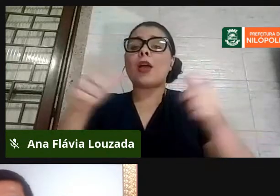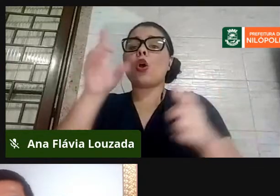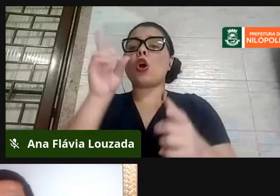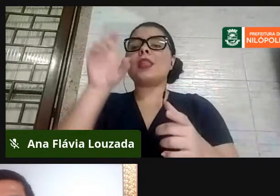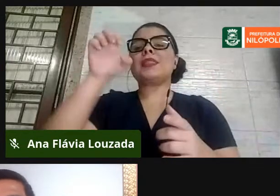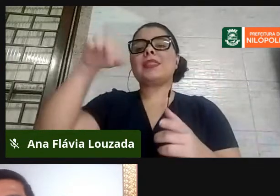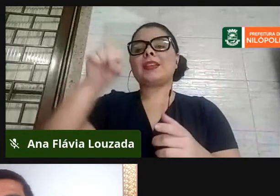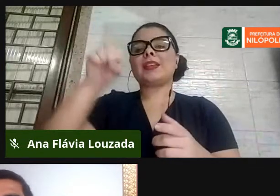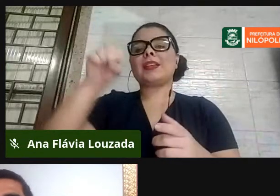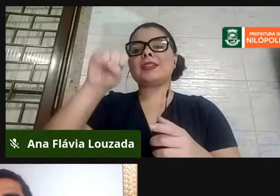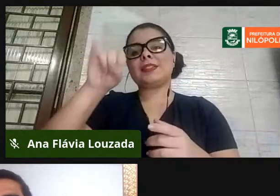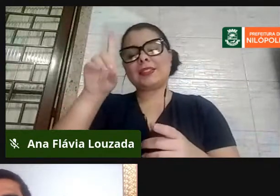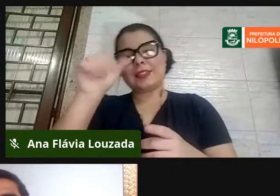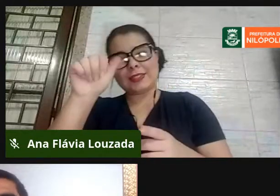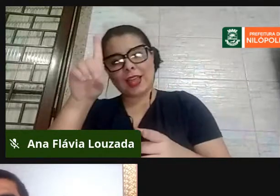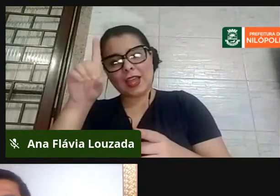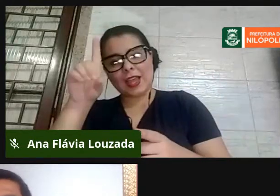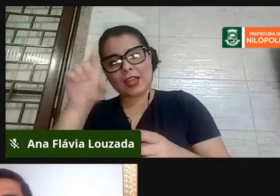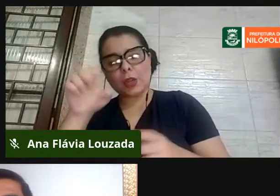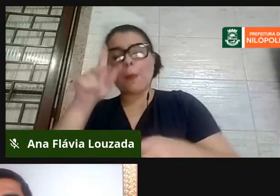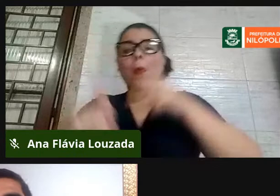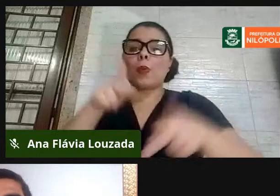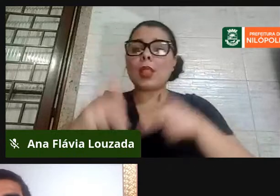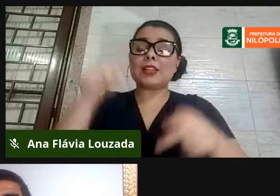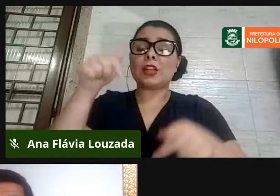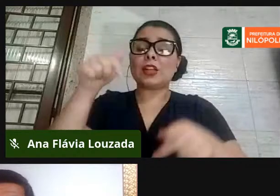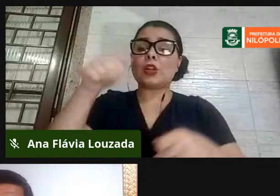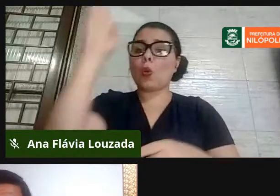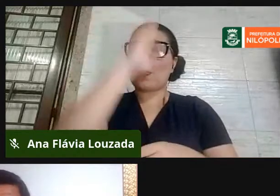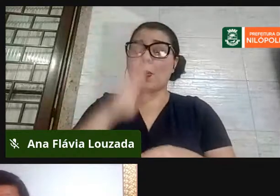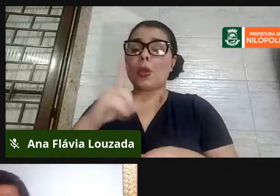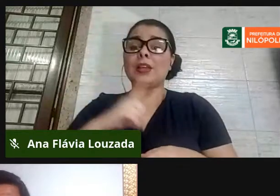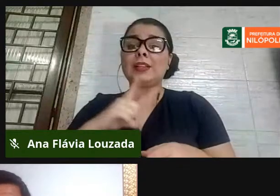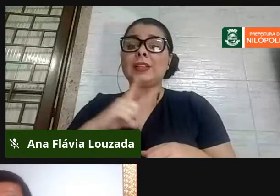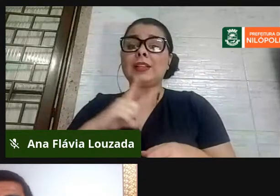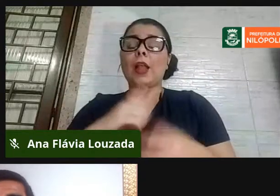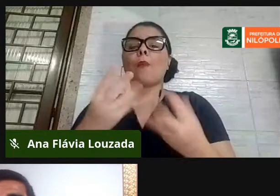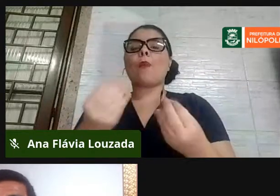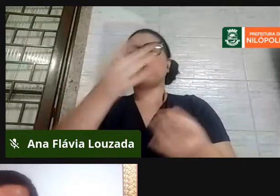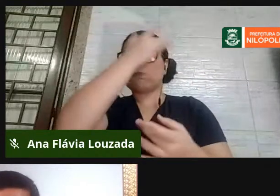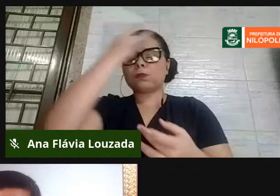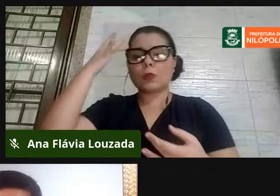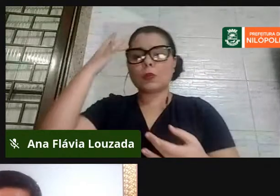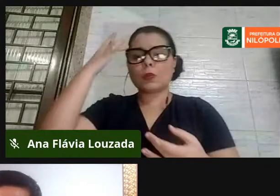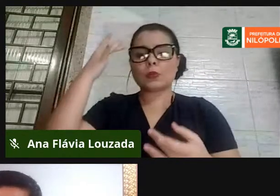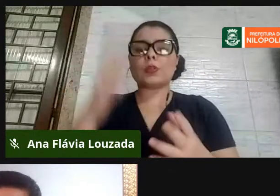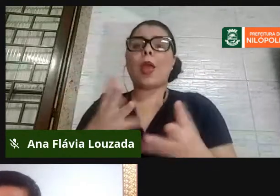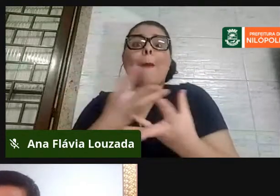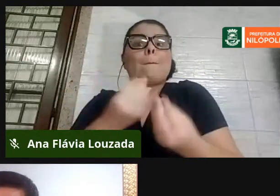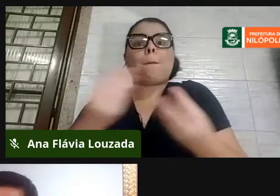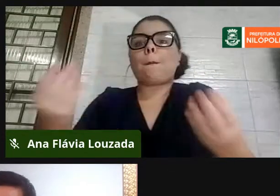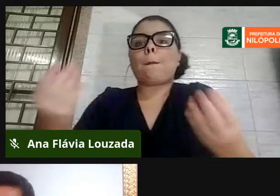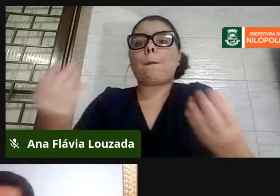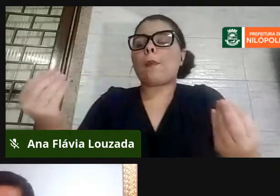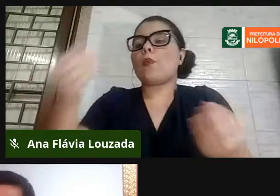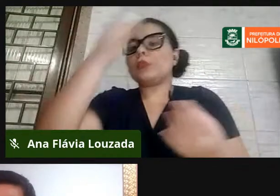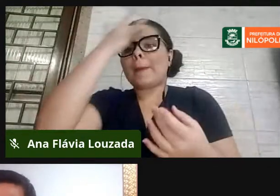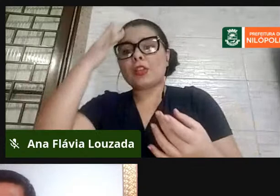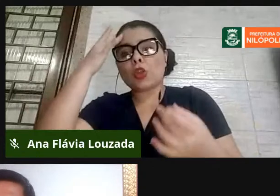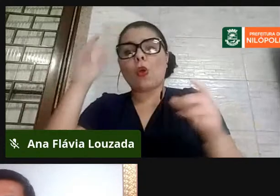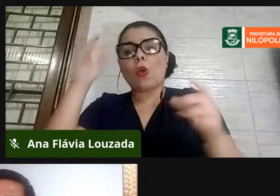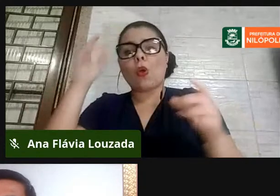Porque ele tem mais de 16 mil habitantes por quilômetro quadrado. É muita gente num espaço pequeno.